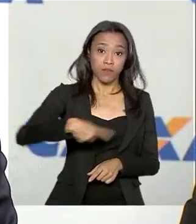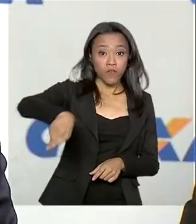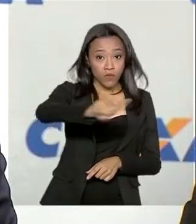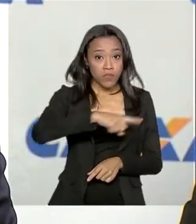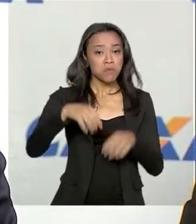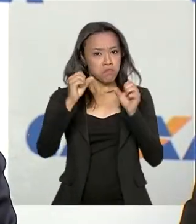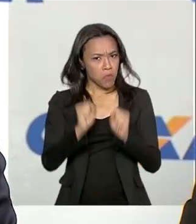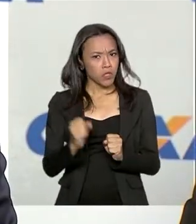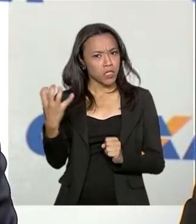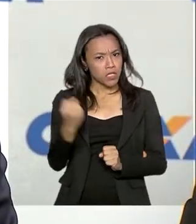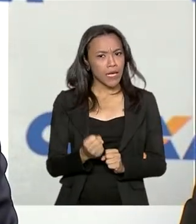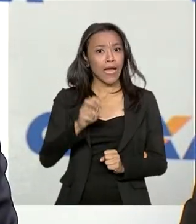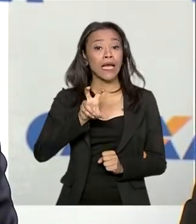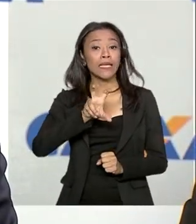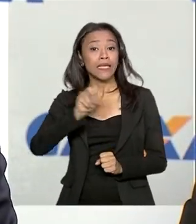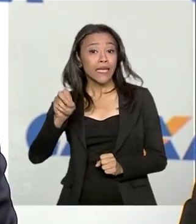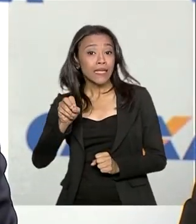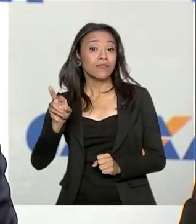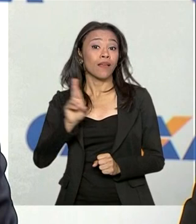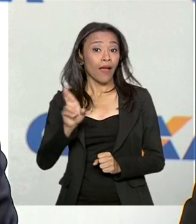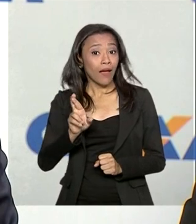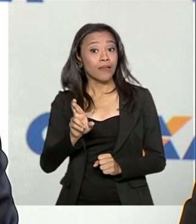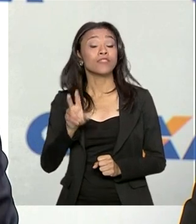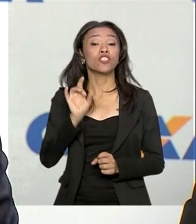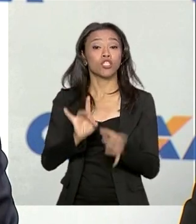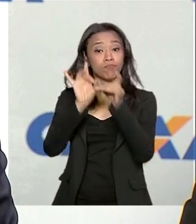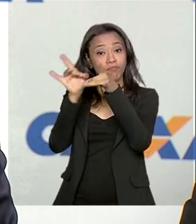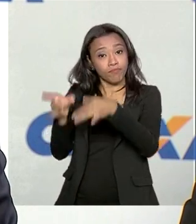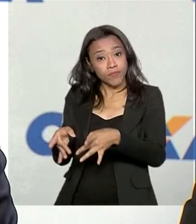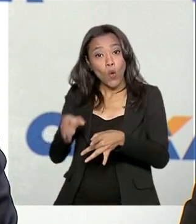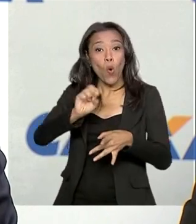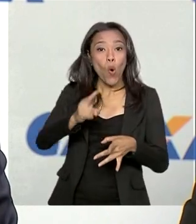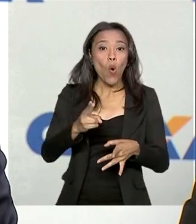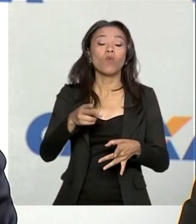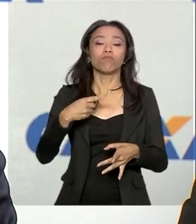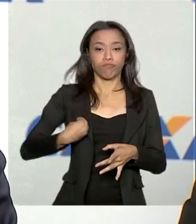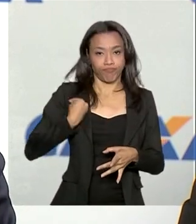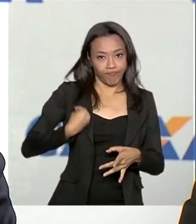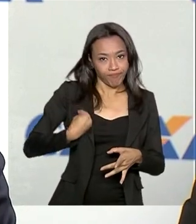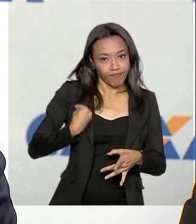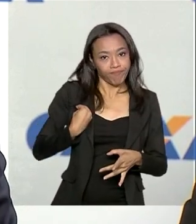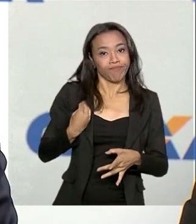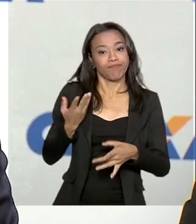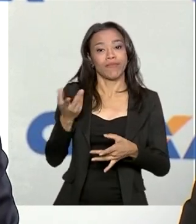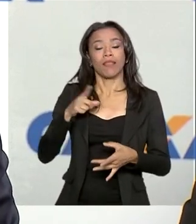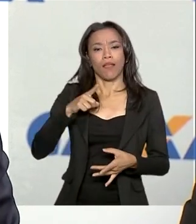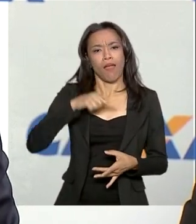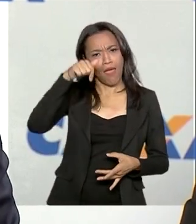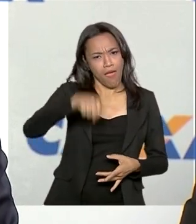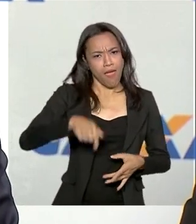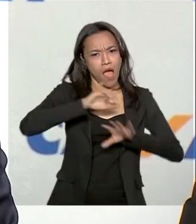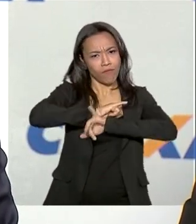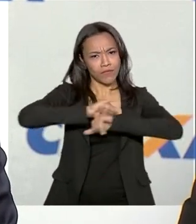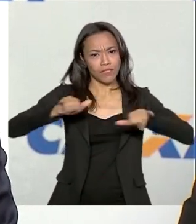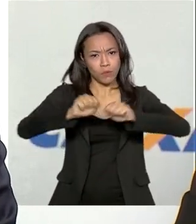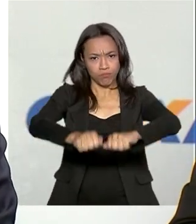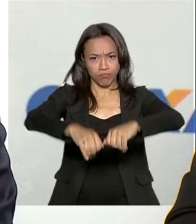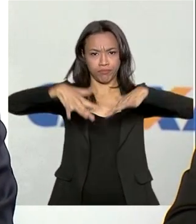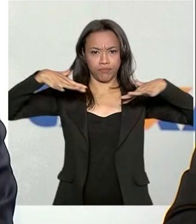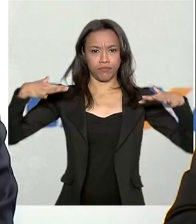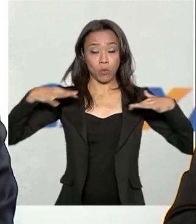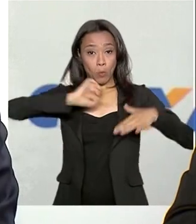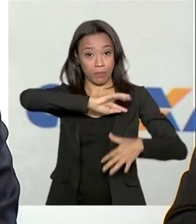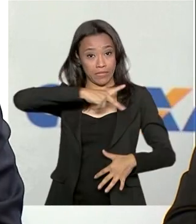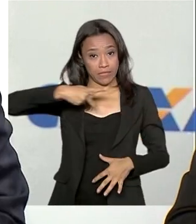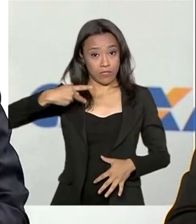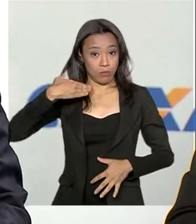poderão retirar R$ 500 de cada conta ativa ou inativa. Essas são imagens ao vivo daqui de Brasília do auditório da Caixa Econômica. O presidente da